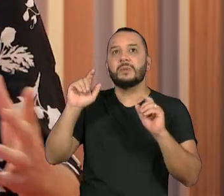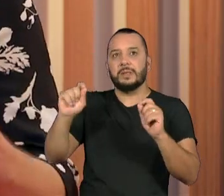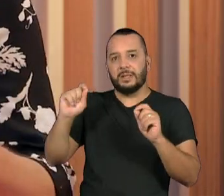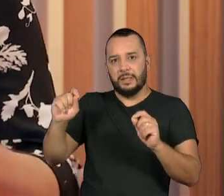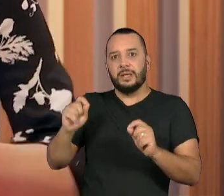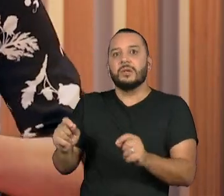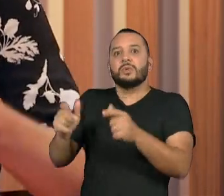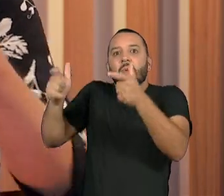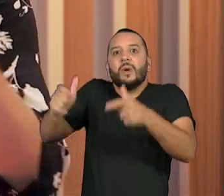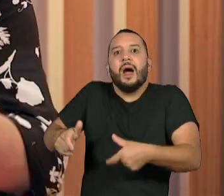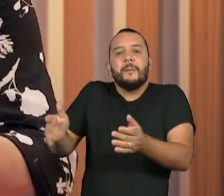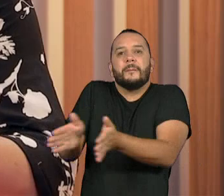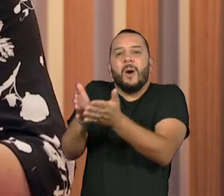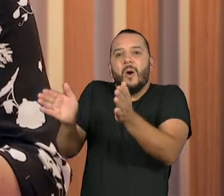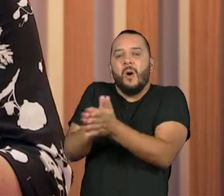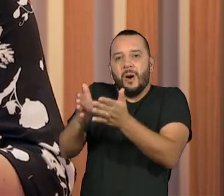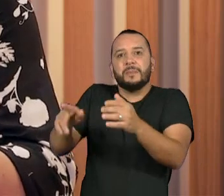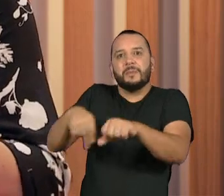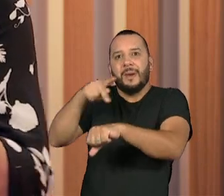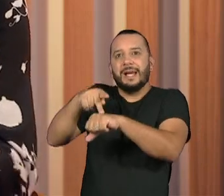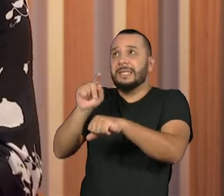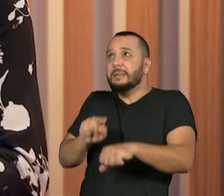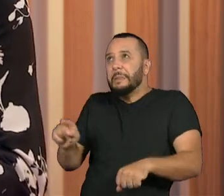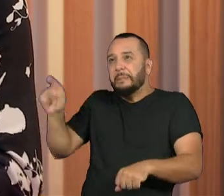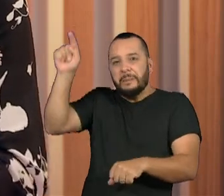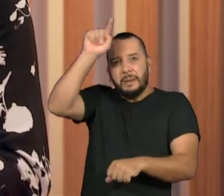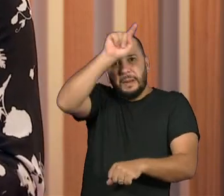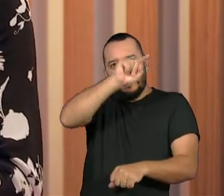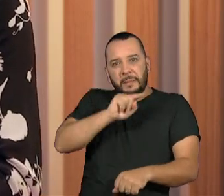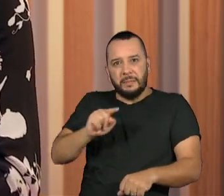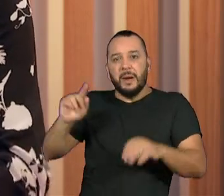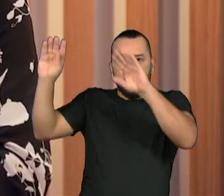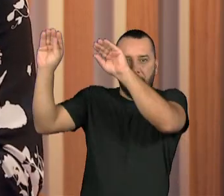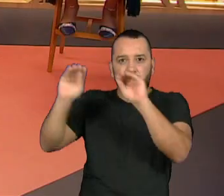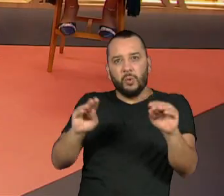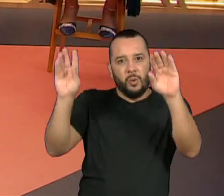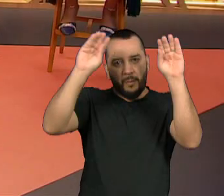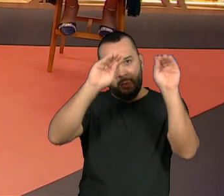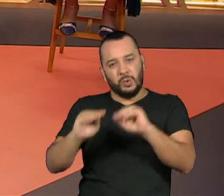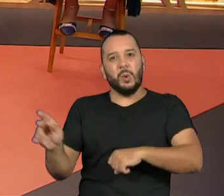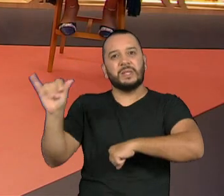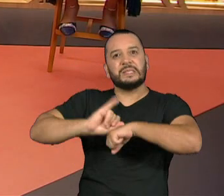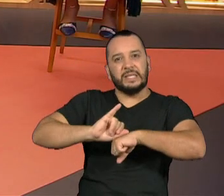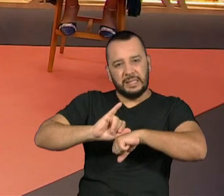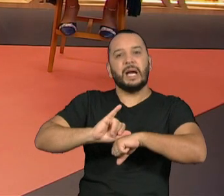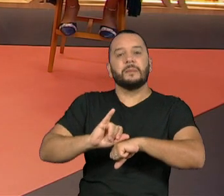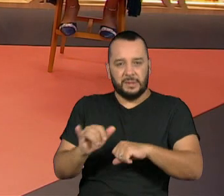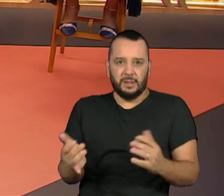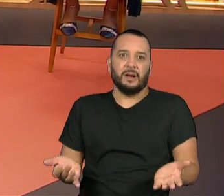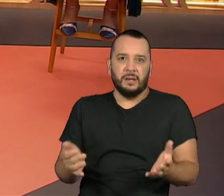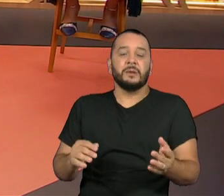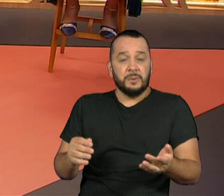muito pobres do país, migraram para as grandes metrópoles atrás de uma condição de vida, mas atrás também de uma sociedade, de uma cidade mais